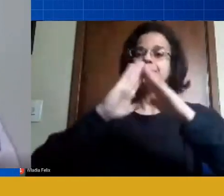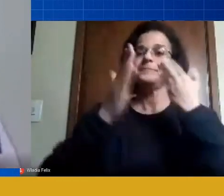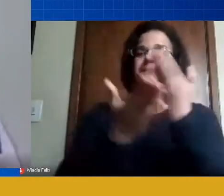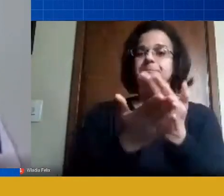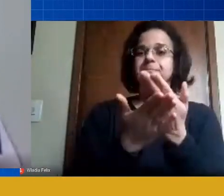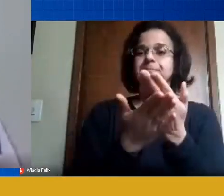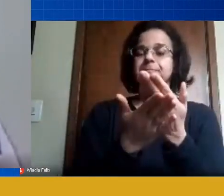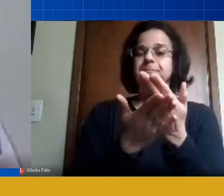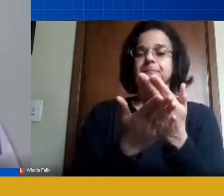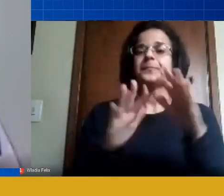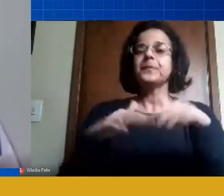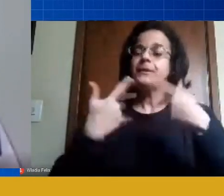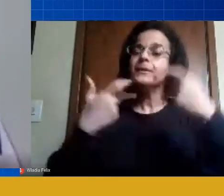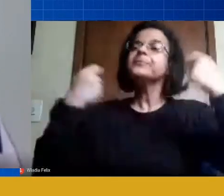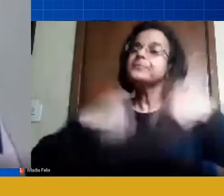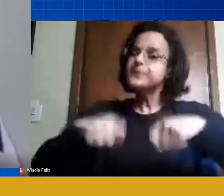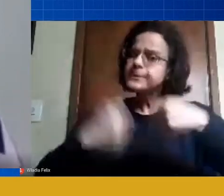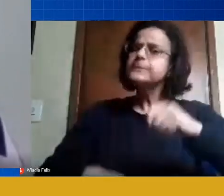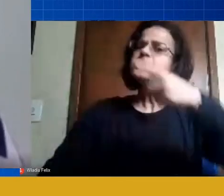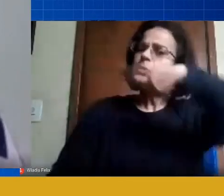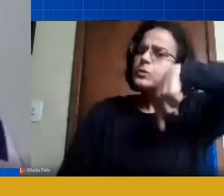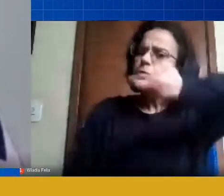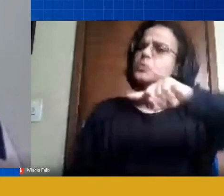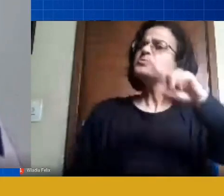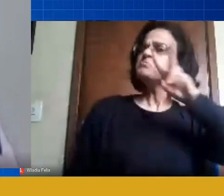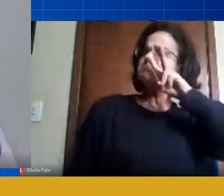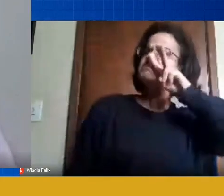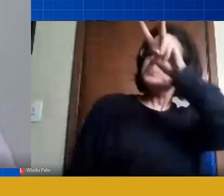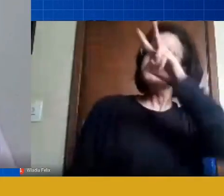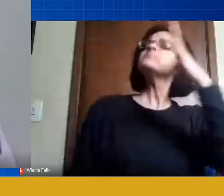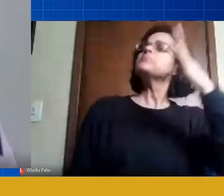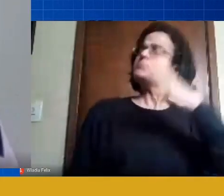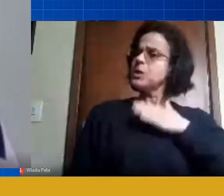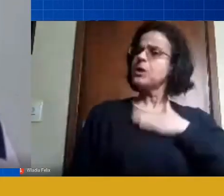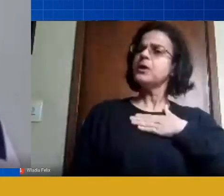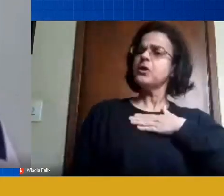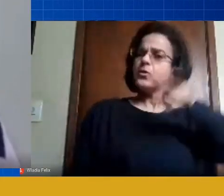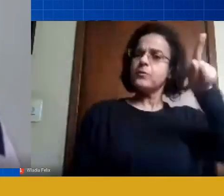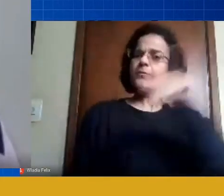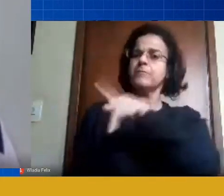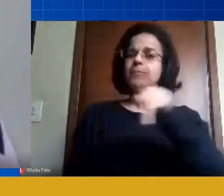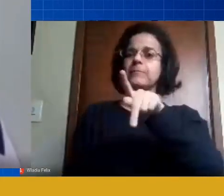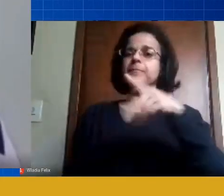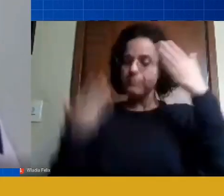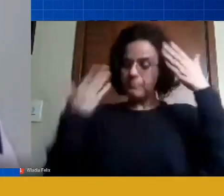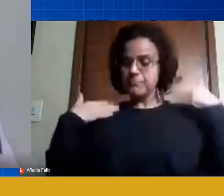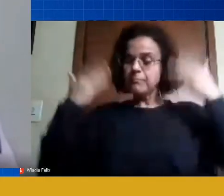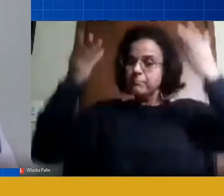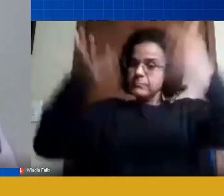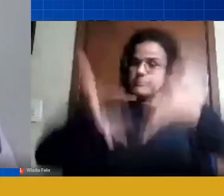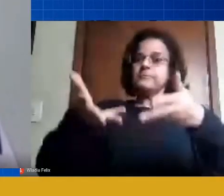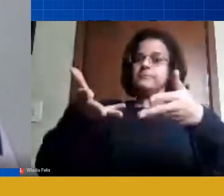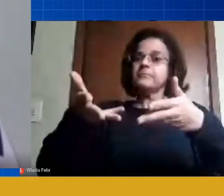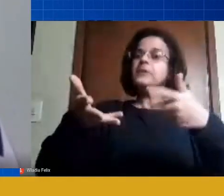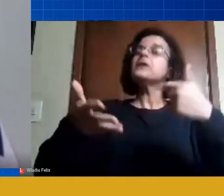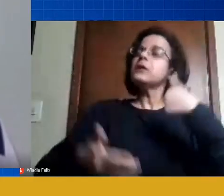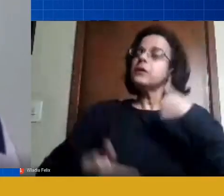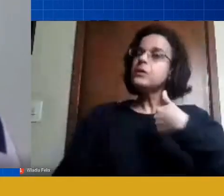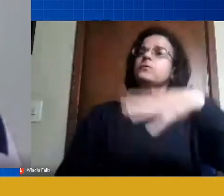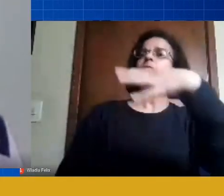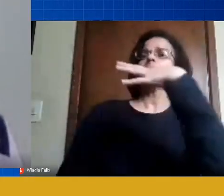e a gente precisa bater no peito e dizer eu sou o professor eu estou aqui eu sou o detetor do